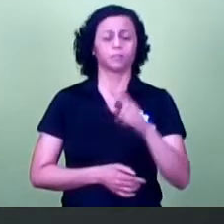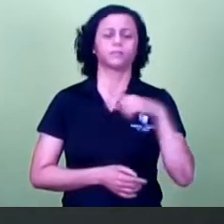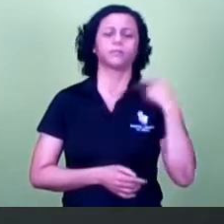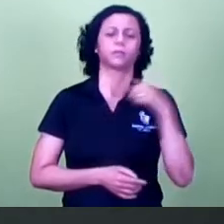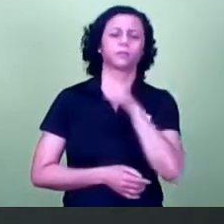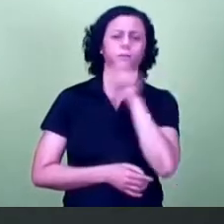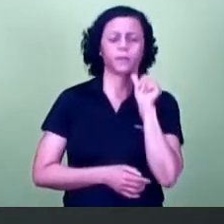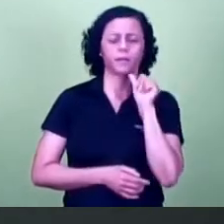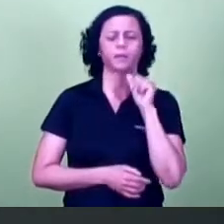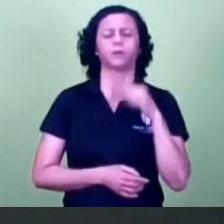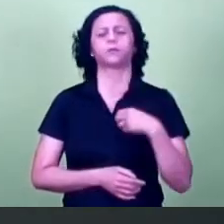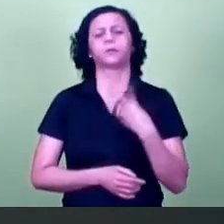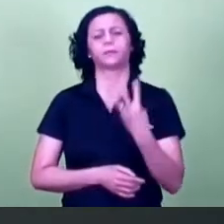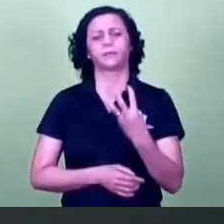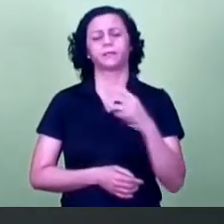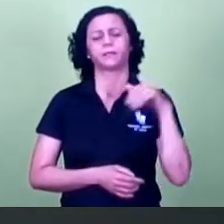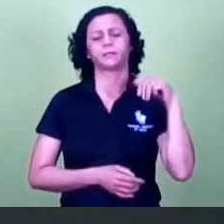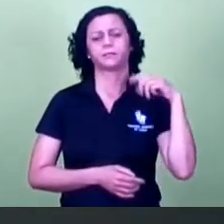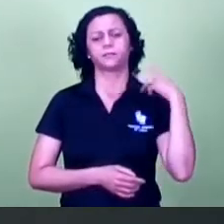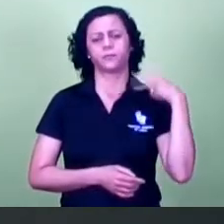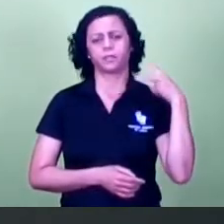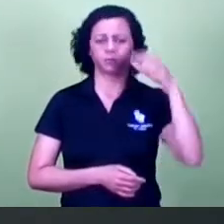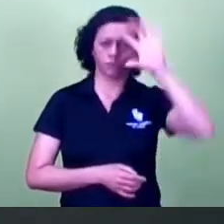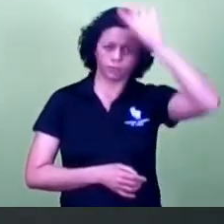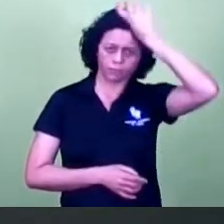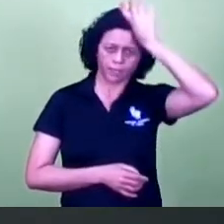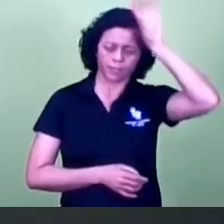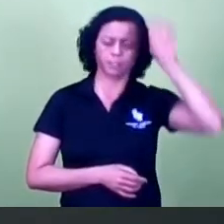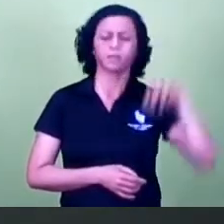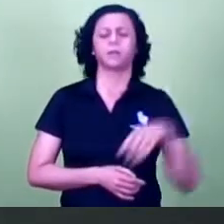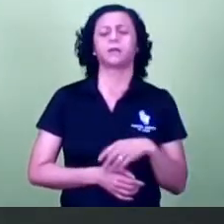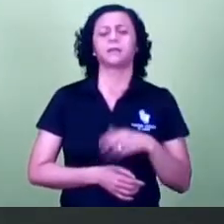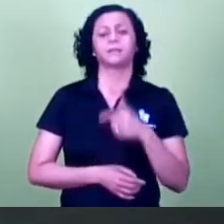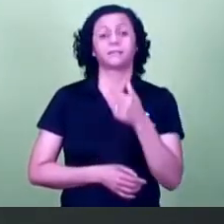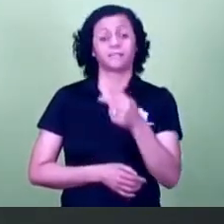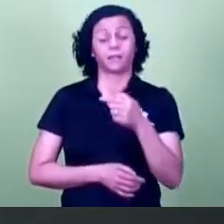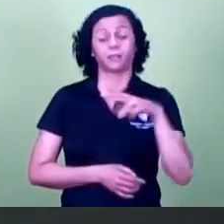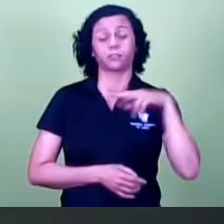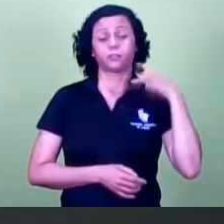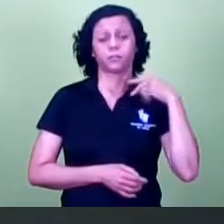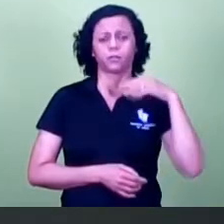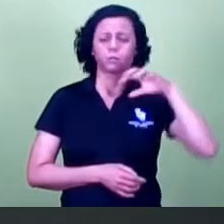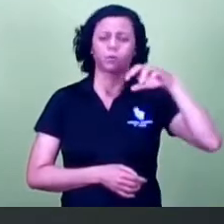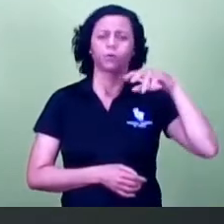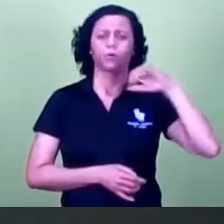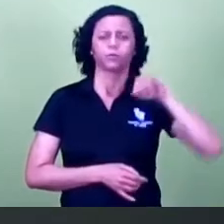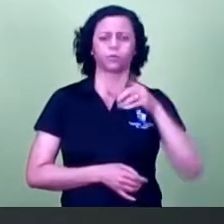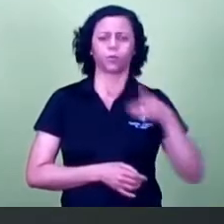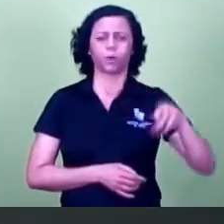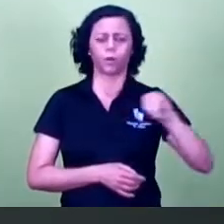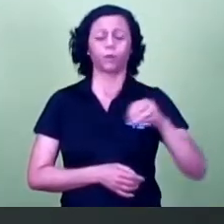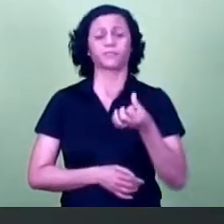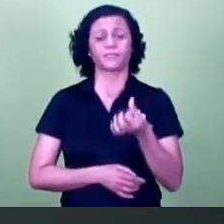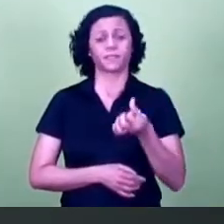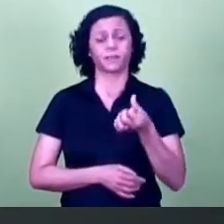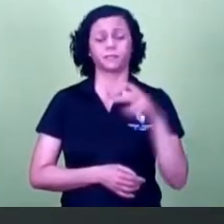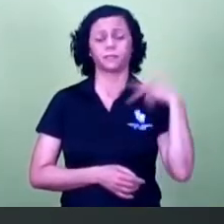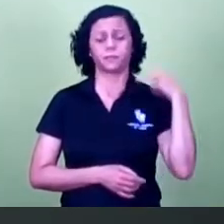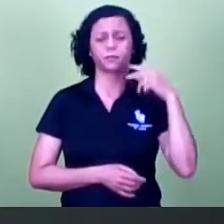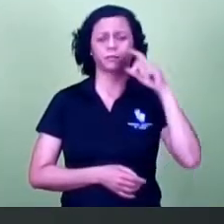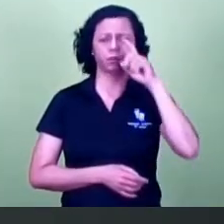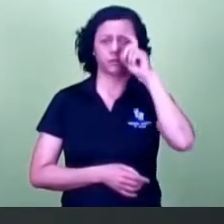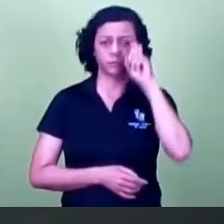vereador Wagner de Oliveira, 7 vereador João Wagner Antônio Al, 6 vereador Julinho Rossioli, 11 vereador